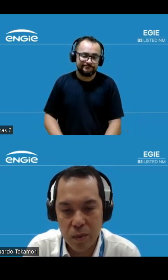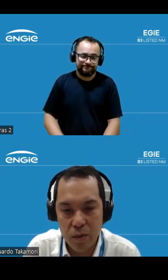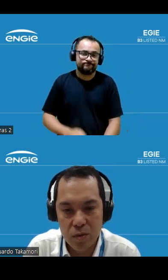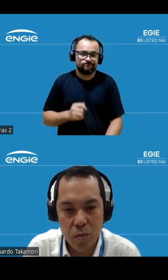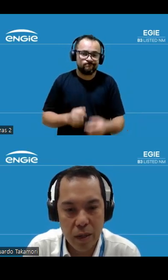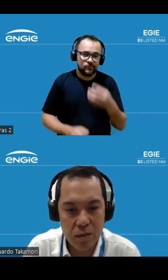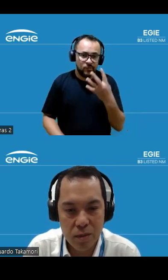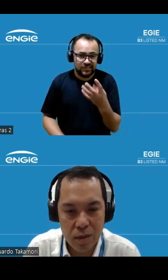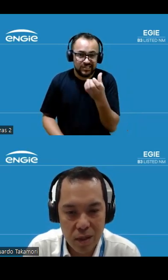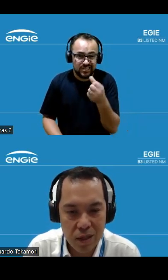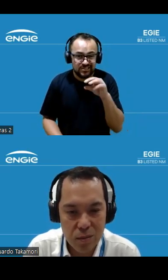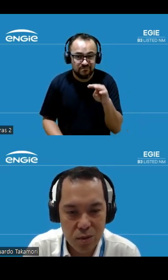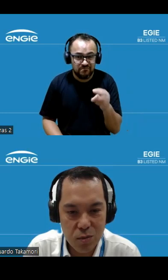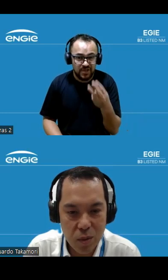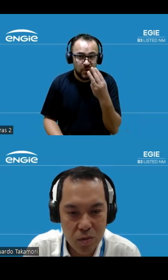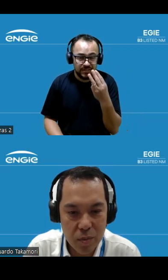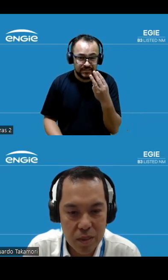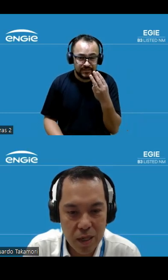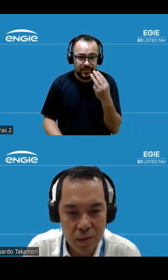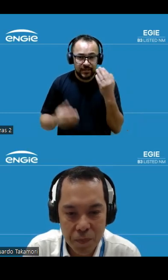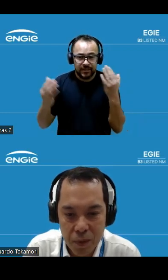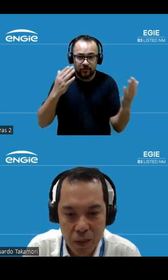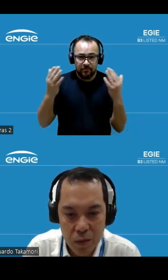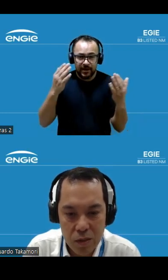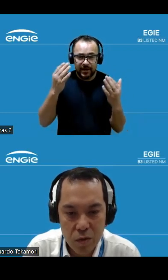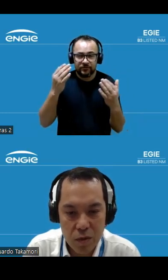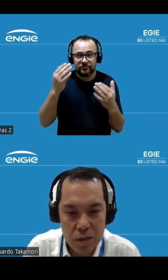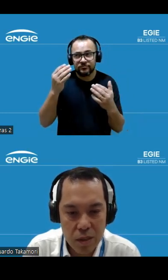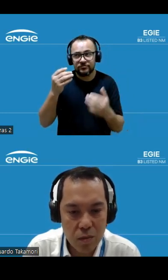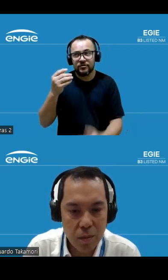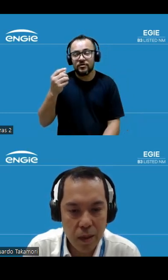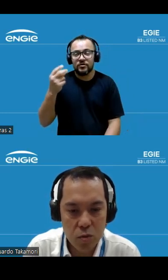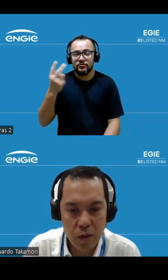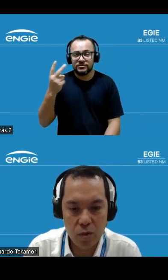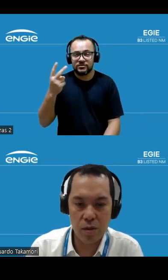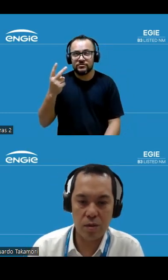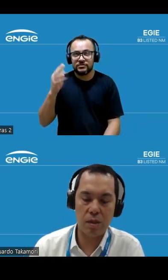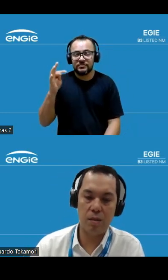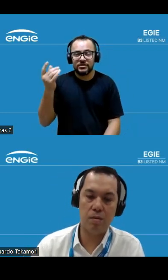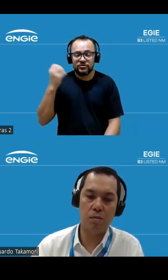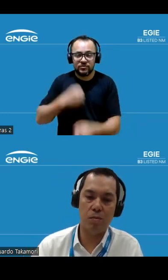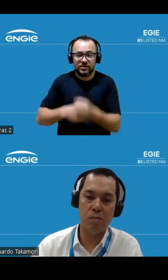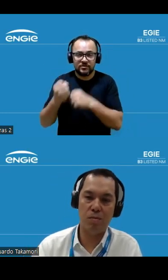46 milhões, comparado com o segundo trimestre do ano passado, e um resultado financeiro também superior,